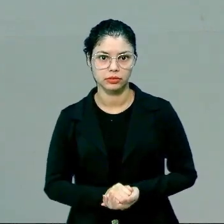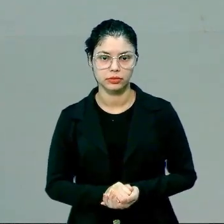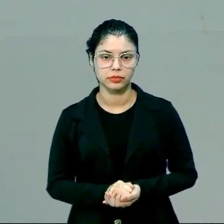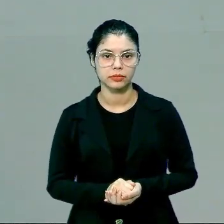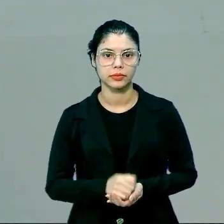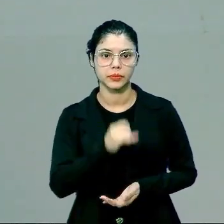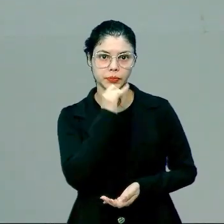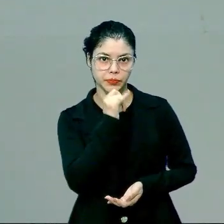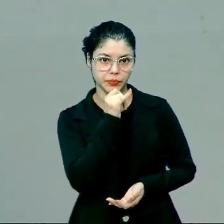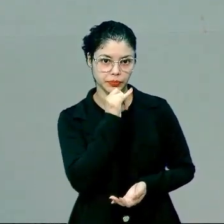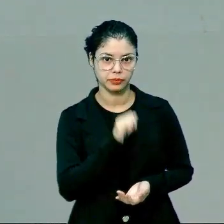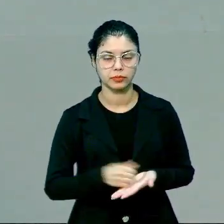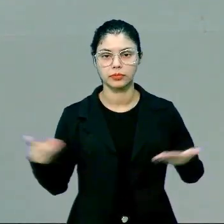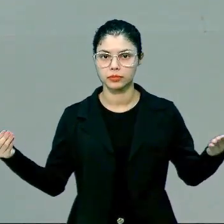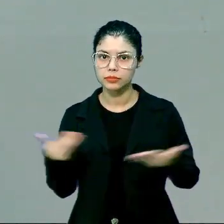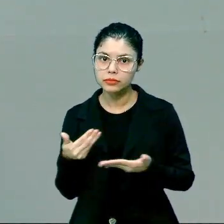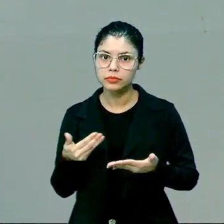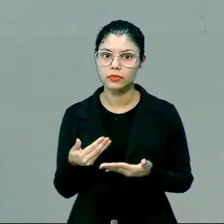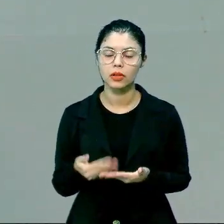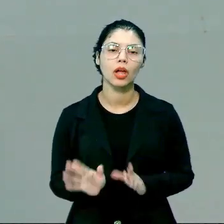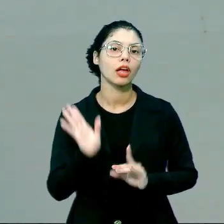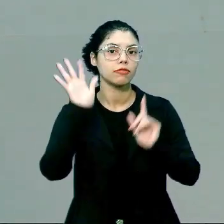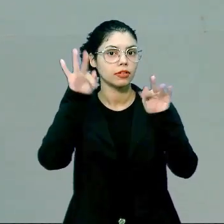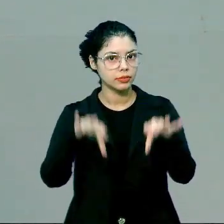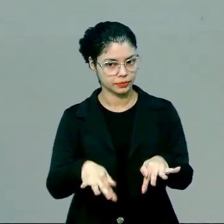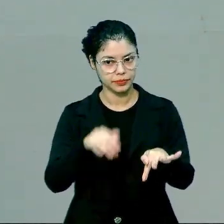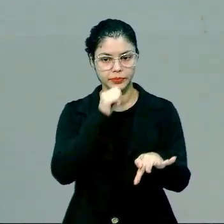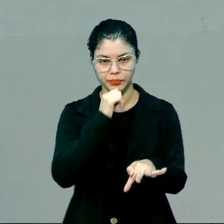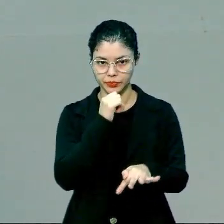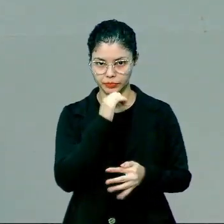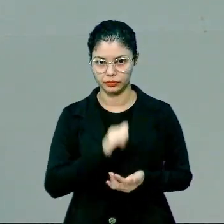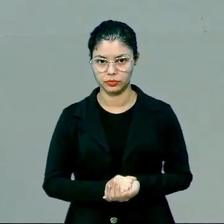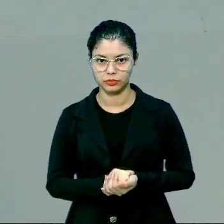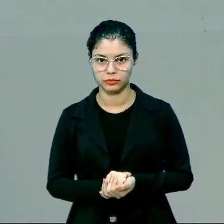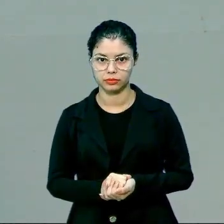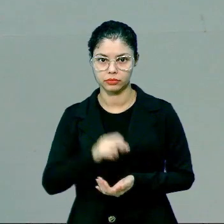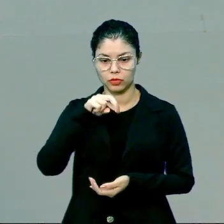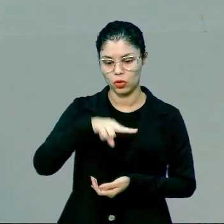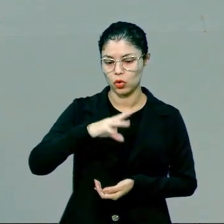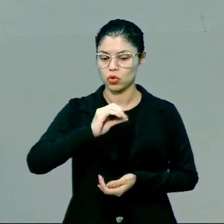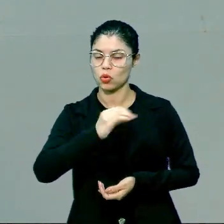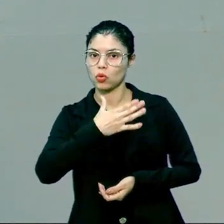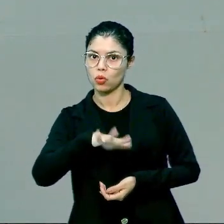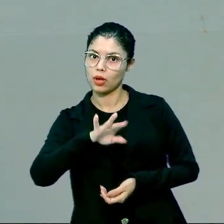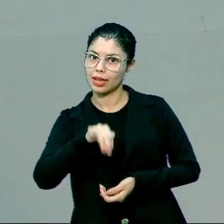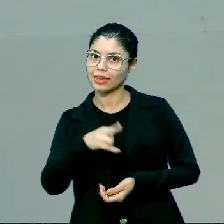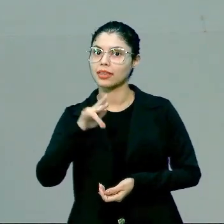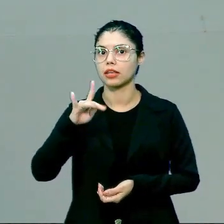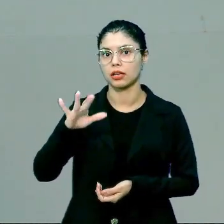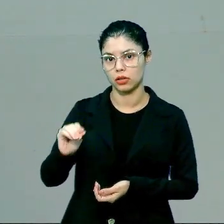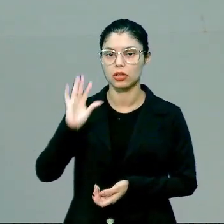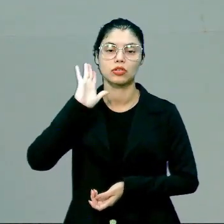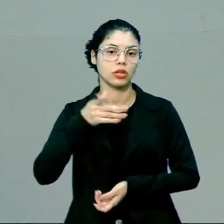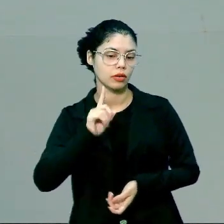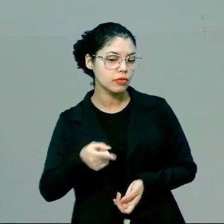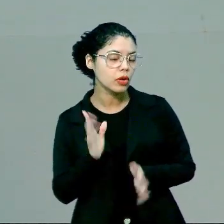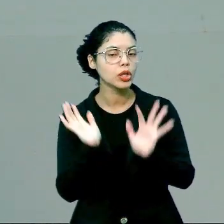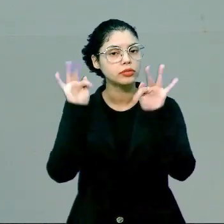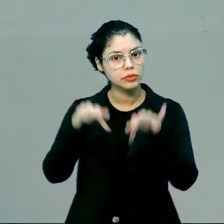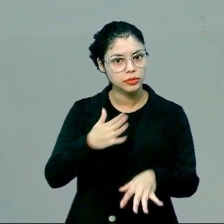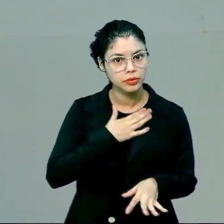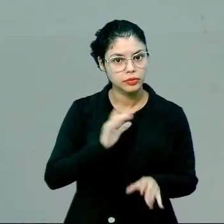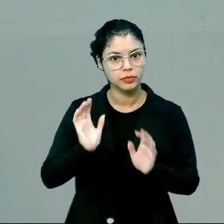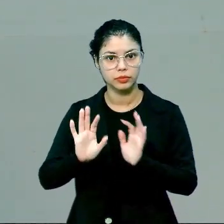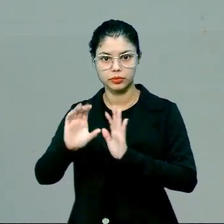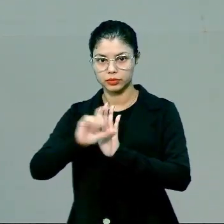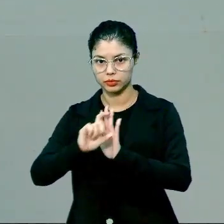tem os exemplos e agora eu vou concluir. Ele diz assim, no entanto, vírgula, já vou concluir o meu